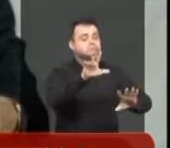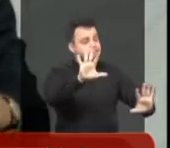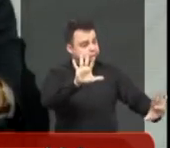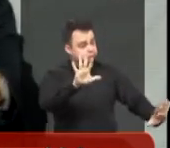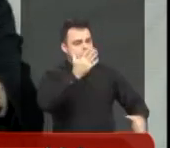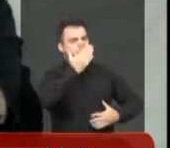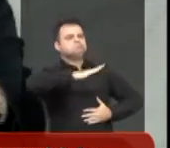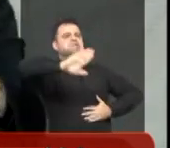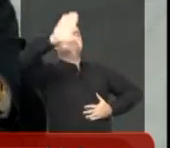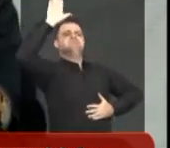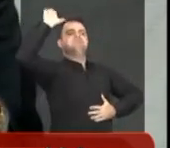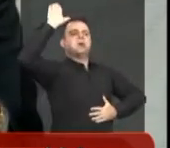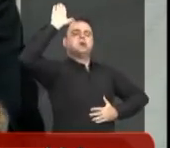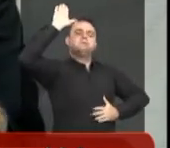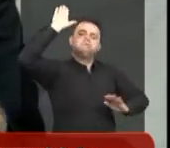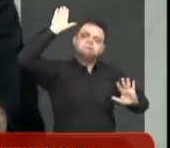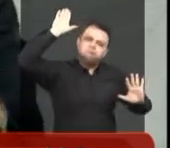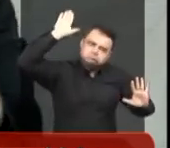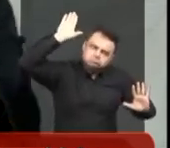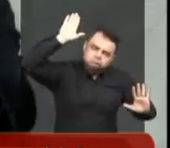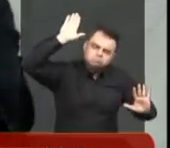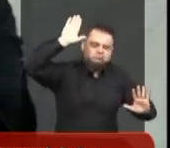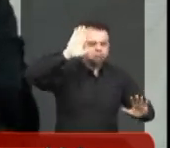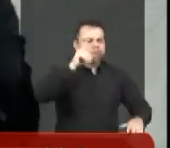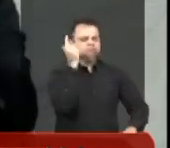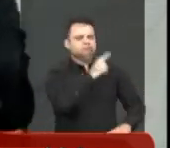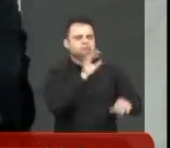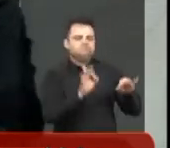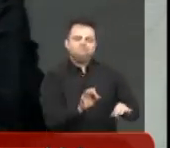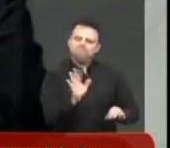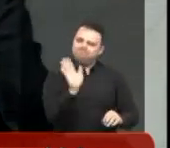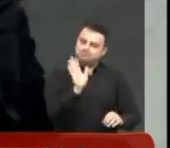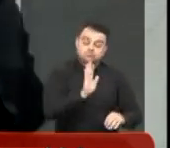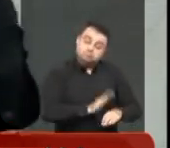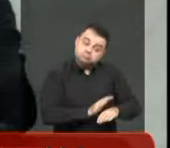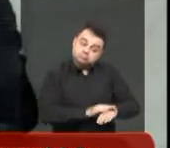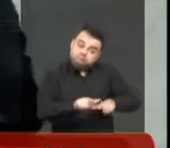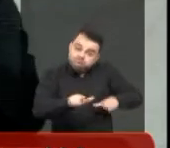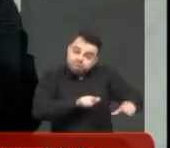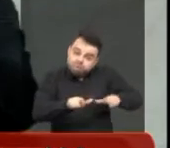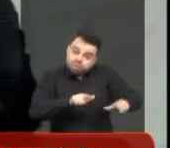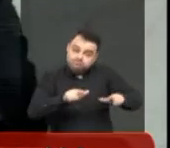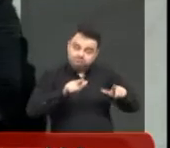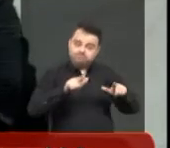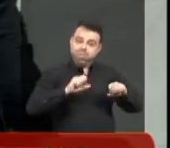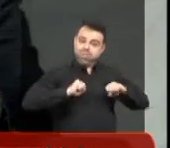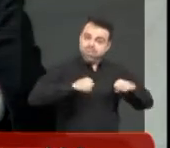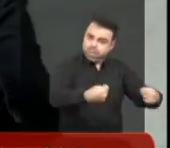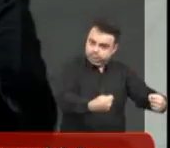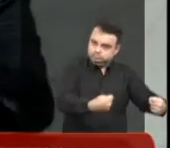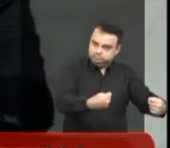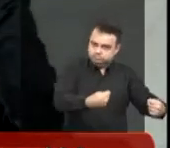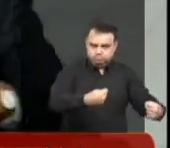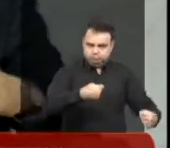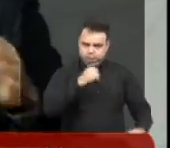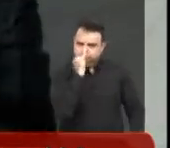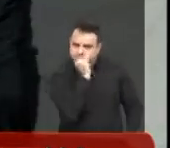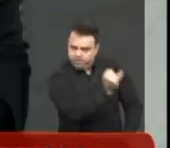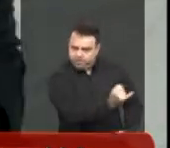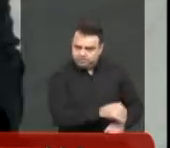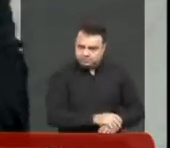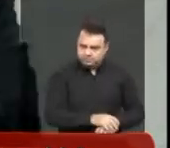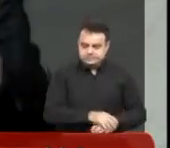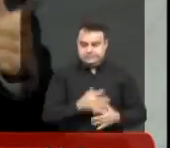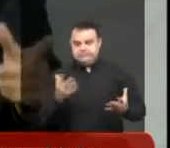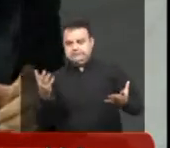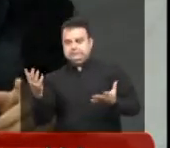uma causa, eu não prometo resultado, eu prometo empenho. E a cada passo, eu vou informando o representante, olha, fizemos isso, olha,